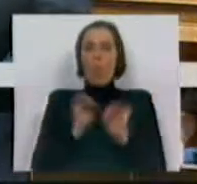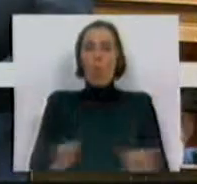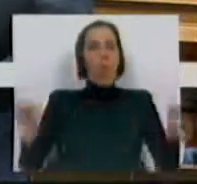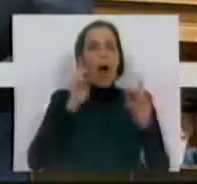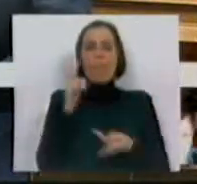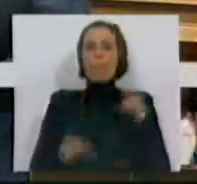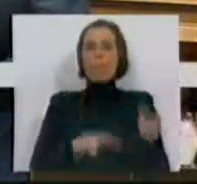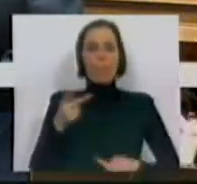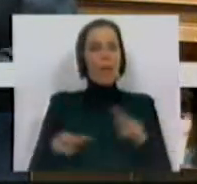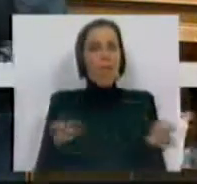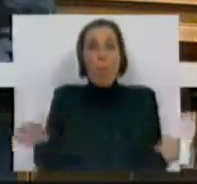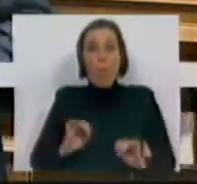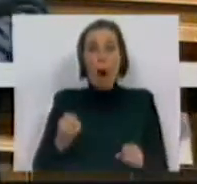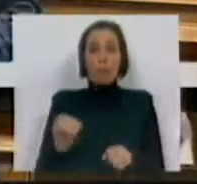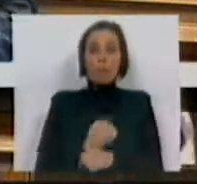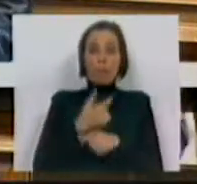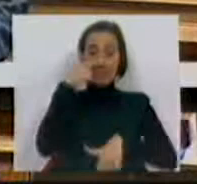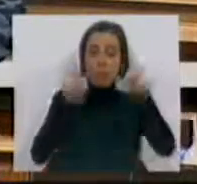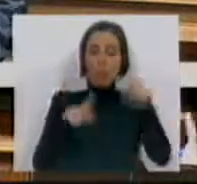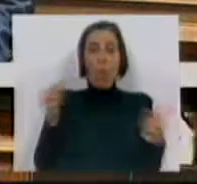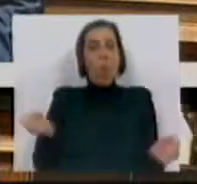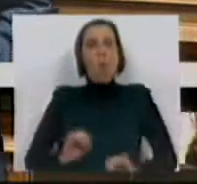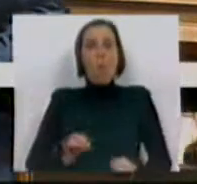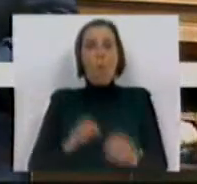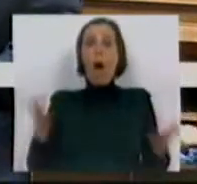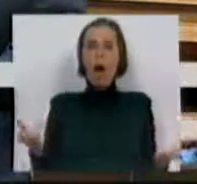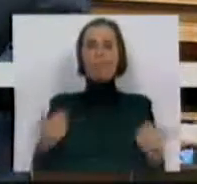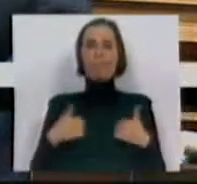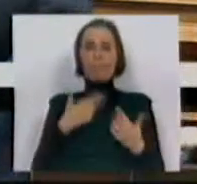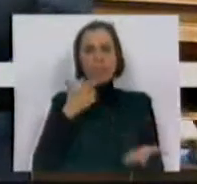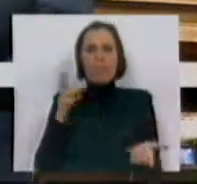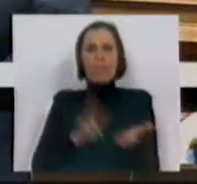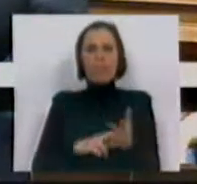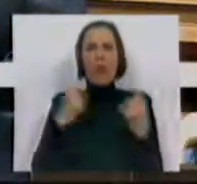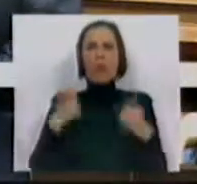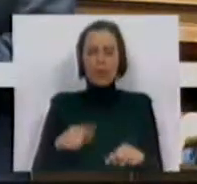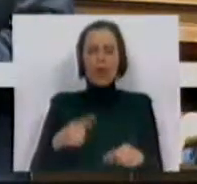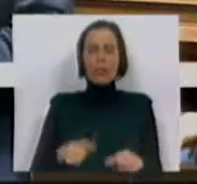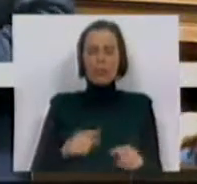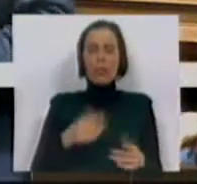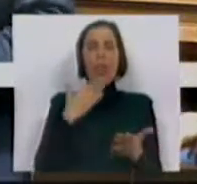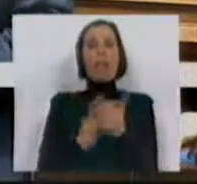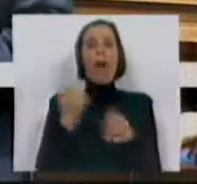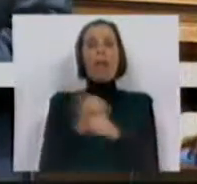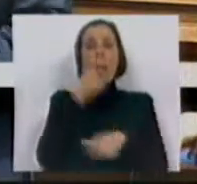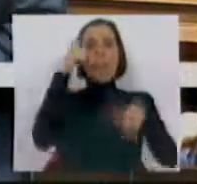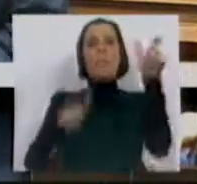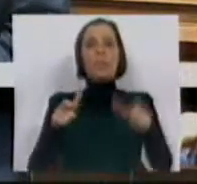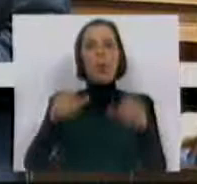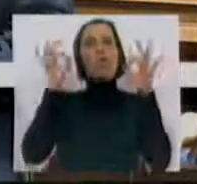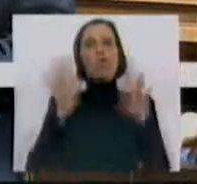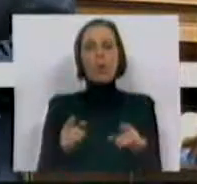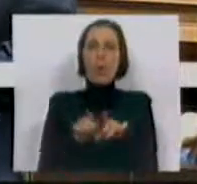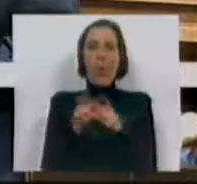avaliação dos trabalhadores e, portanto, temos aqui, de facto, matéria que empolga os trabalhadores para um